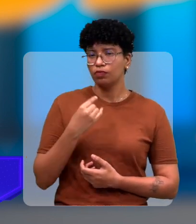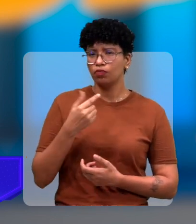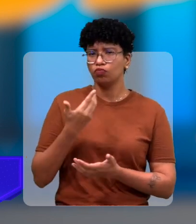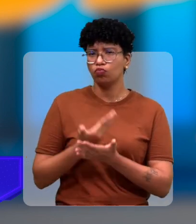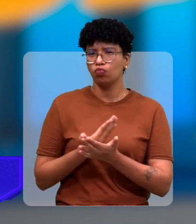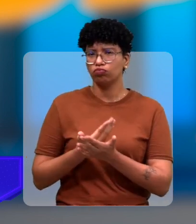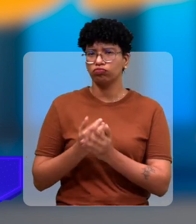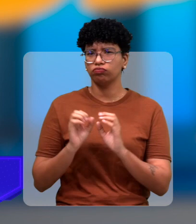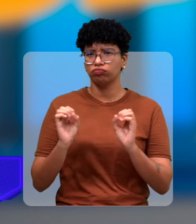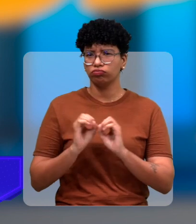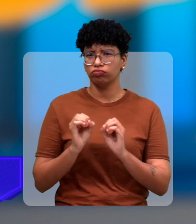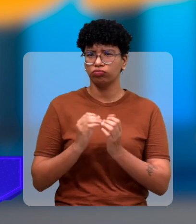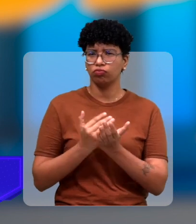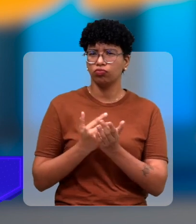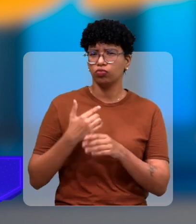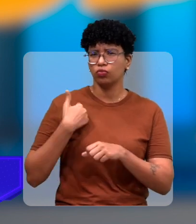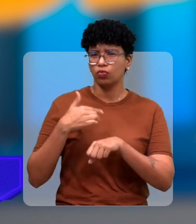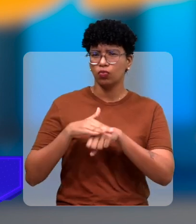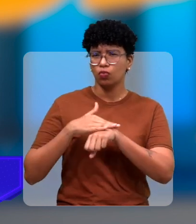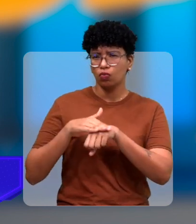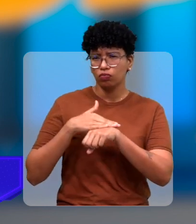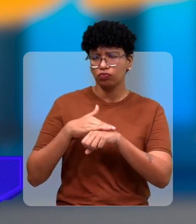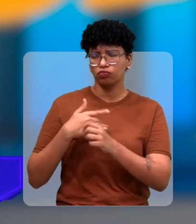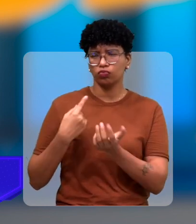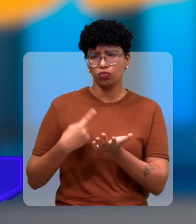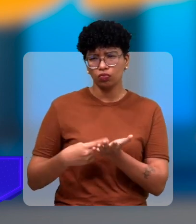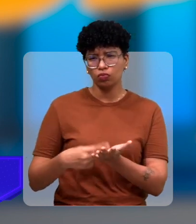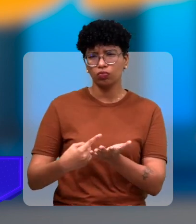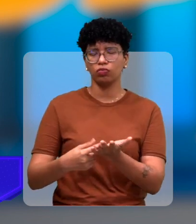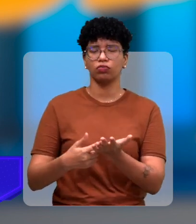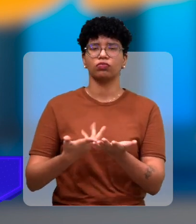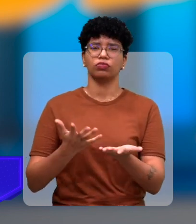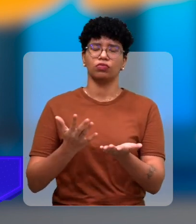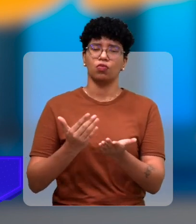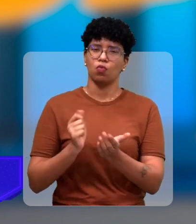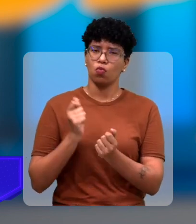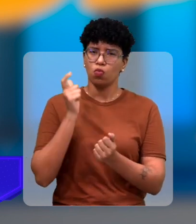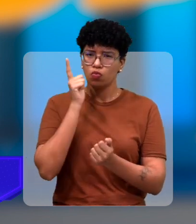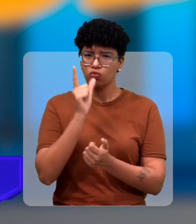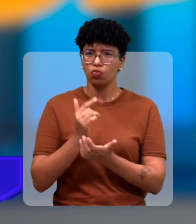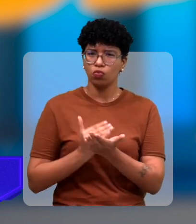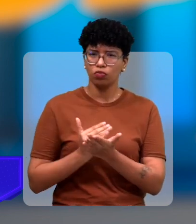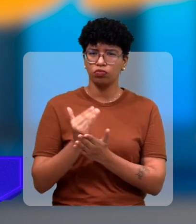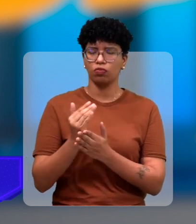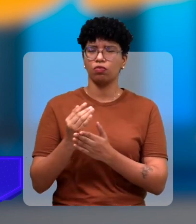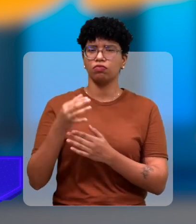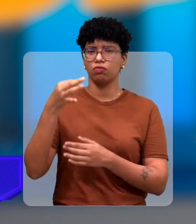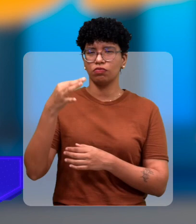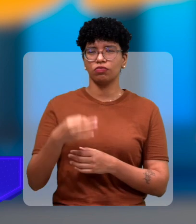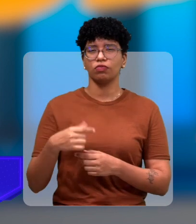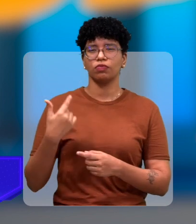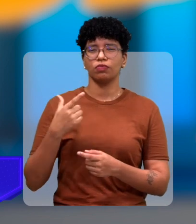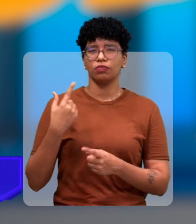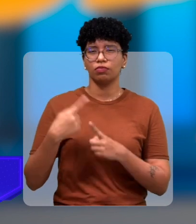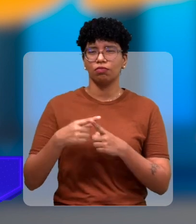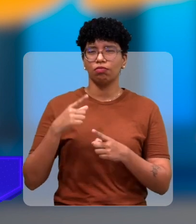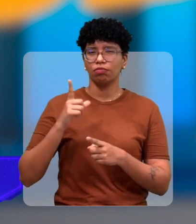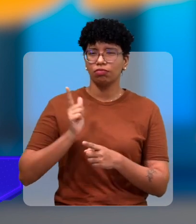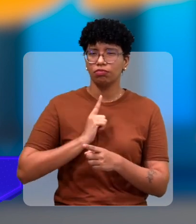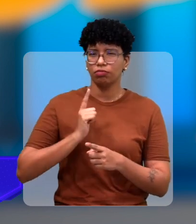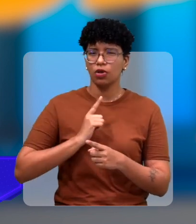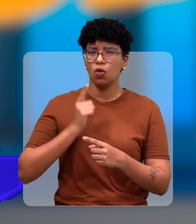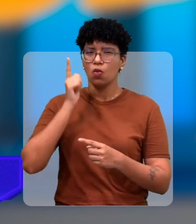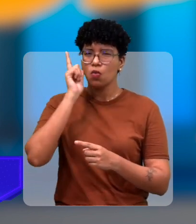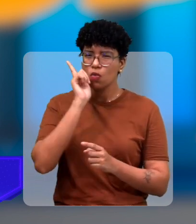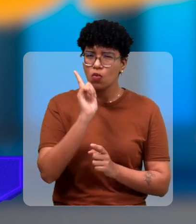e estava sem estudar. Aí começamos e, graças a Deus, tem dado certo. Porque a gente